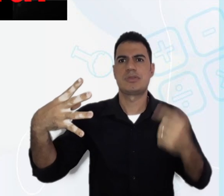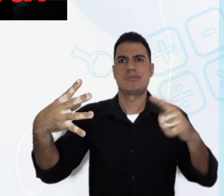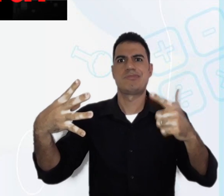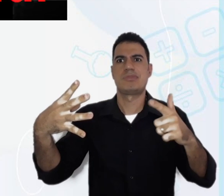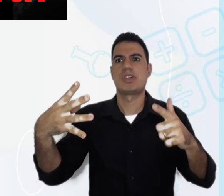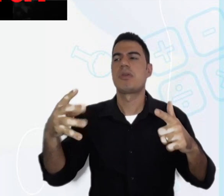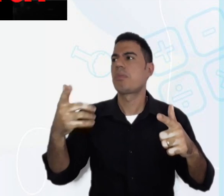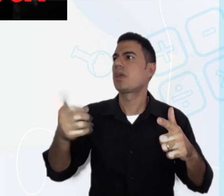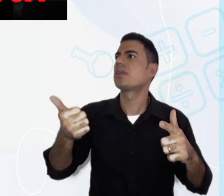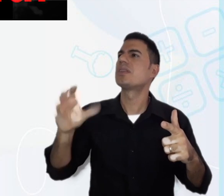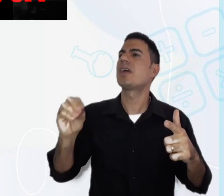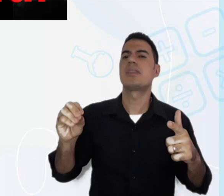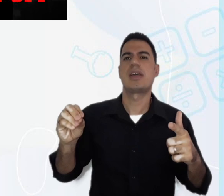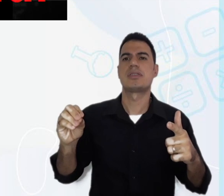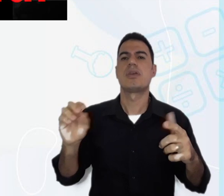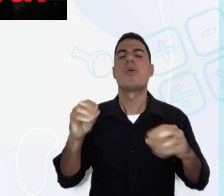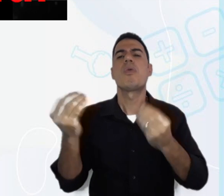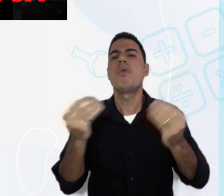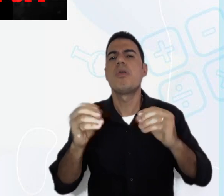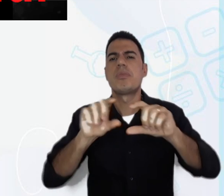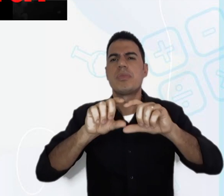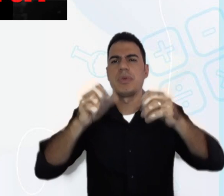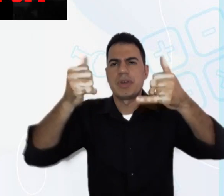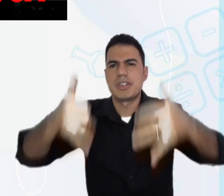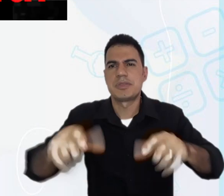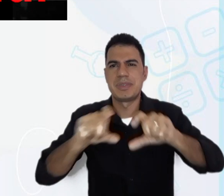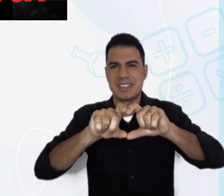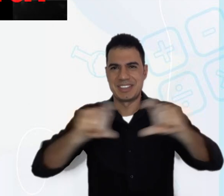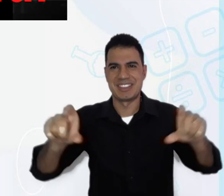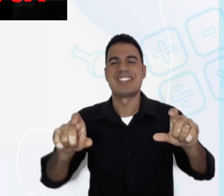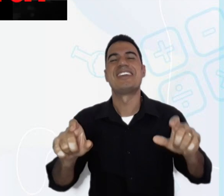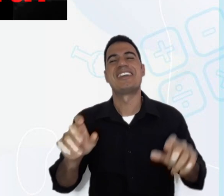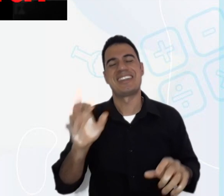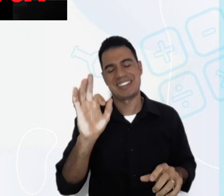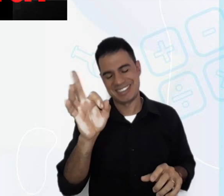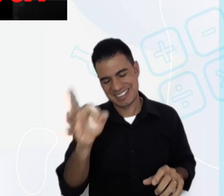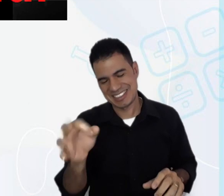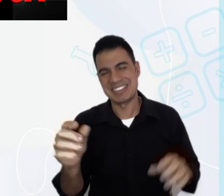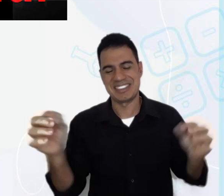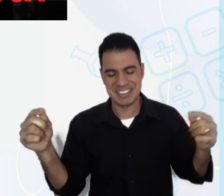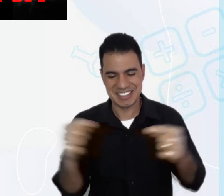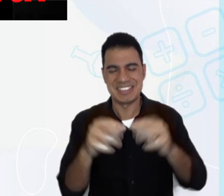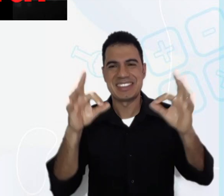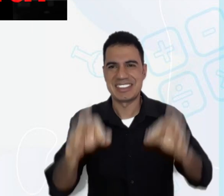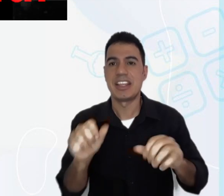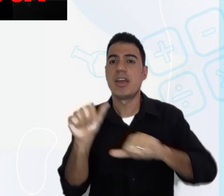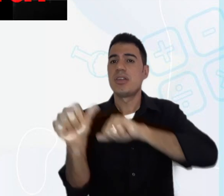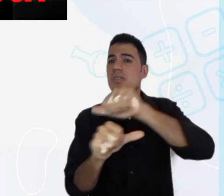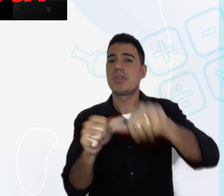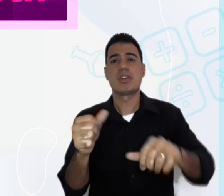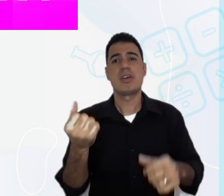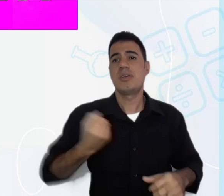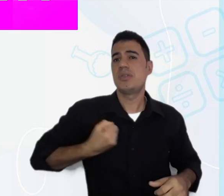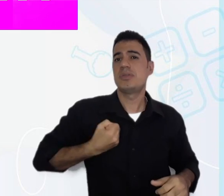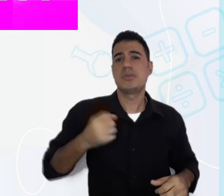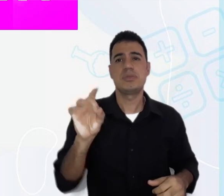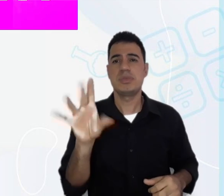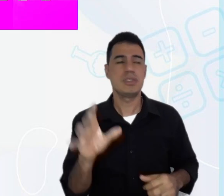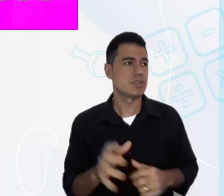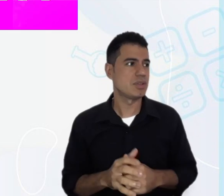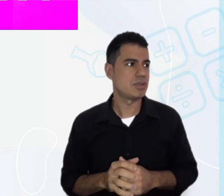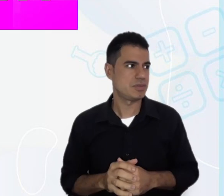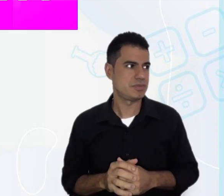é 10 anos. Como é que eu digo isso? Isso mesmo. I am 10 years old.